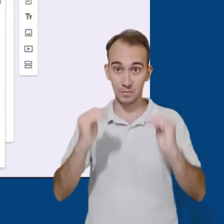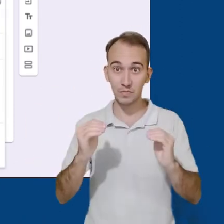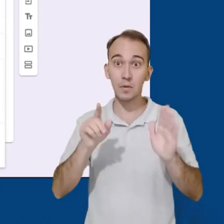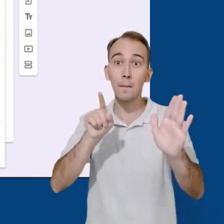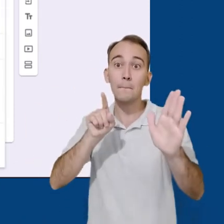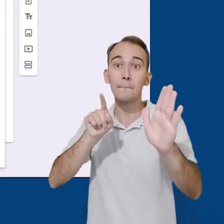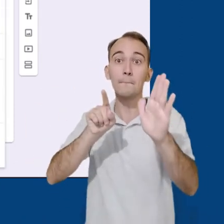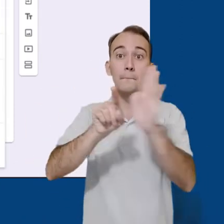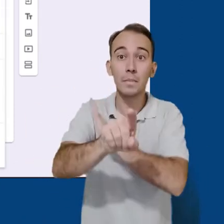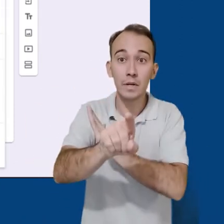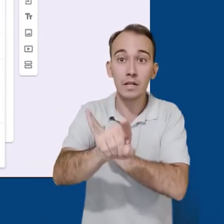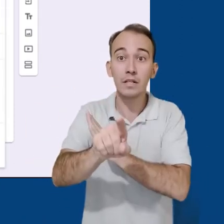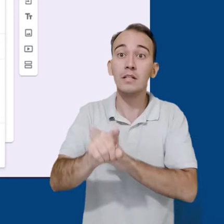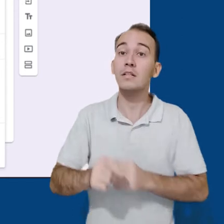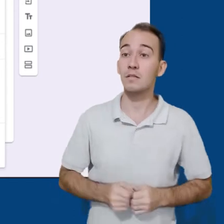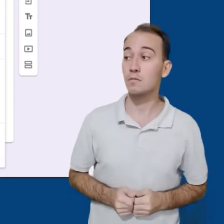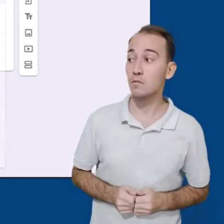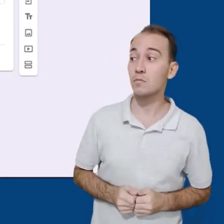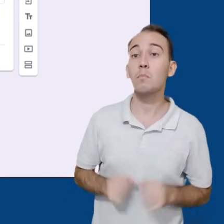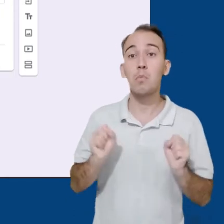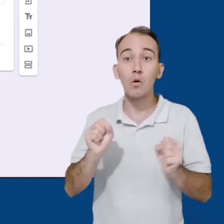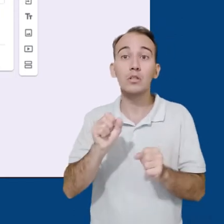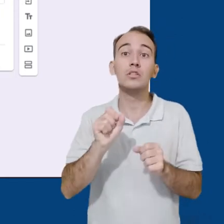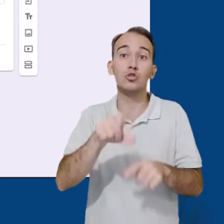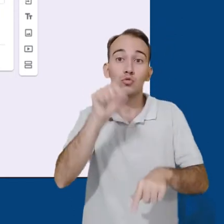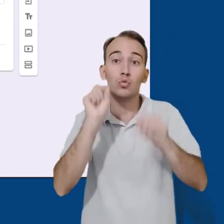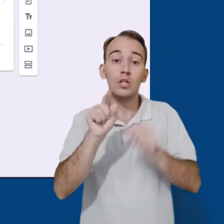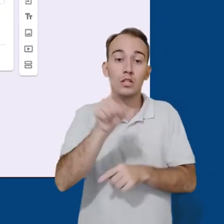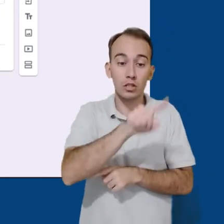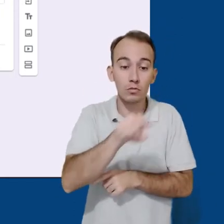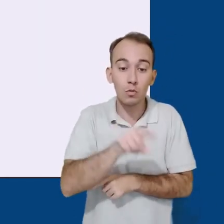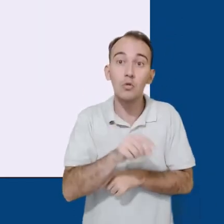ao participante a resposta em texto, porém em poucas palavras.